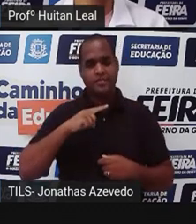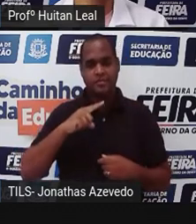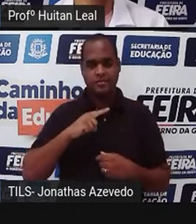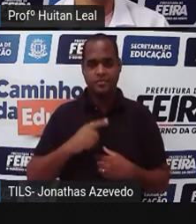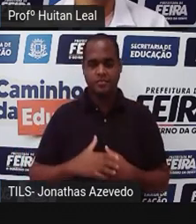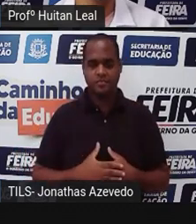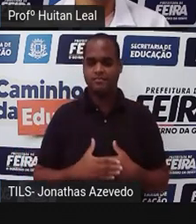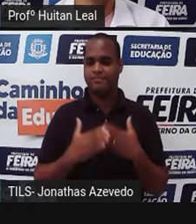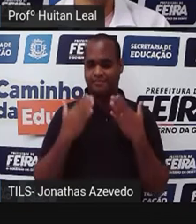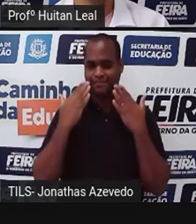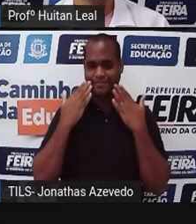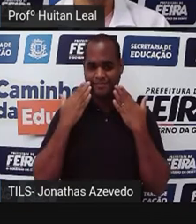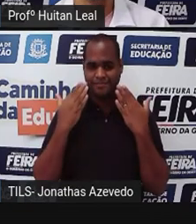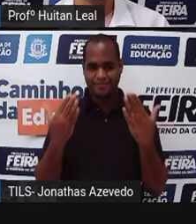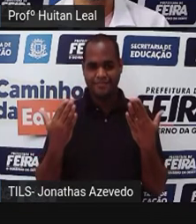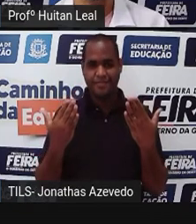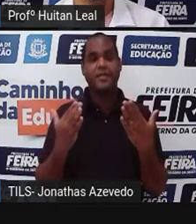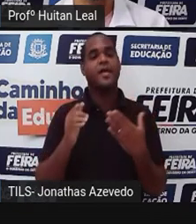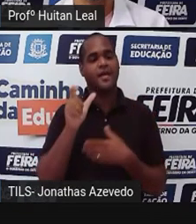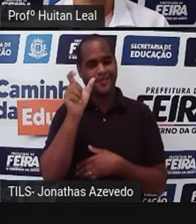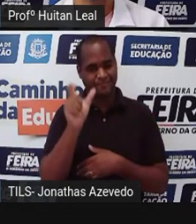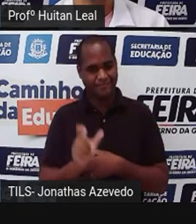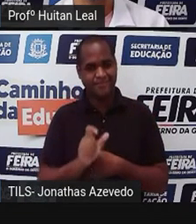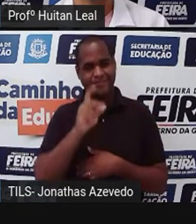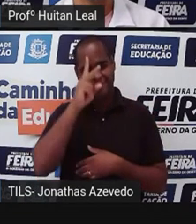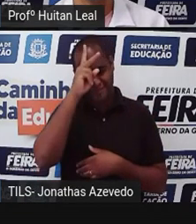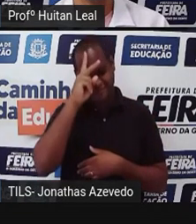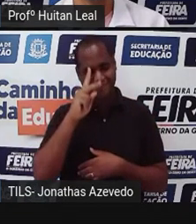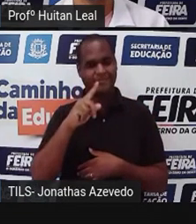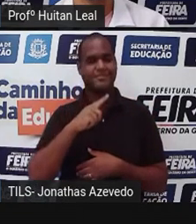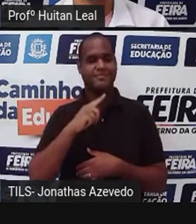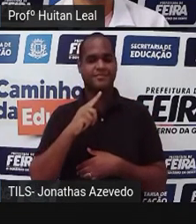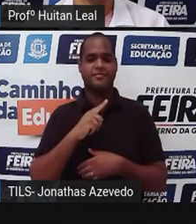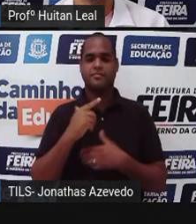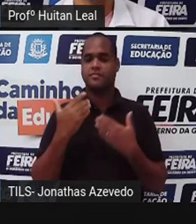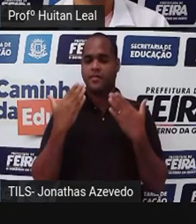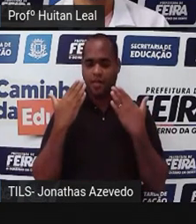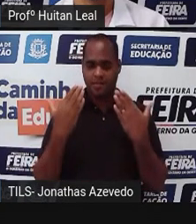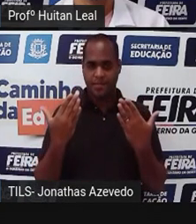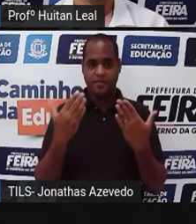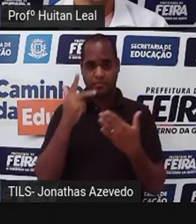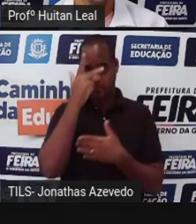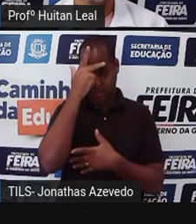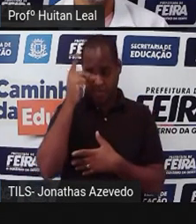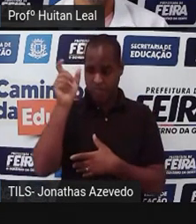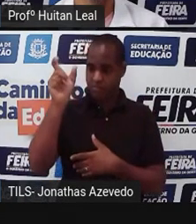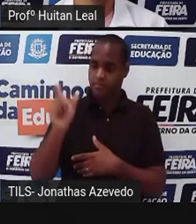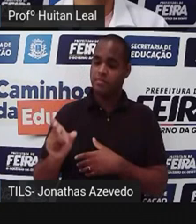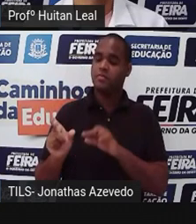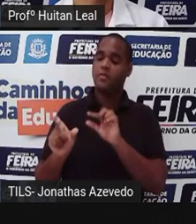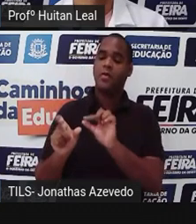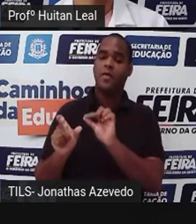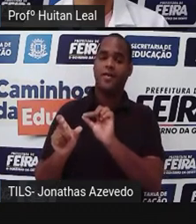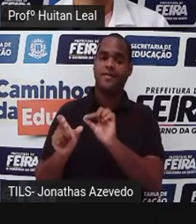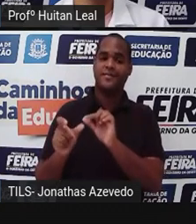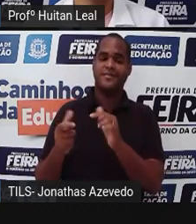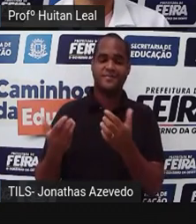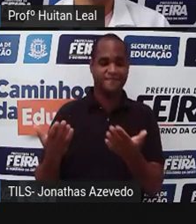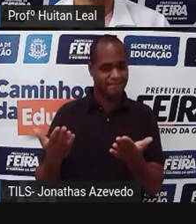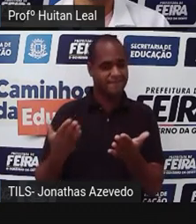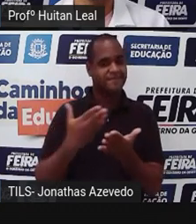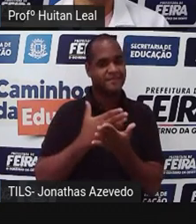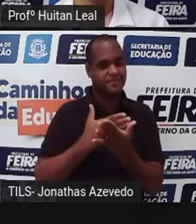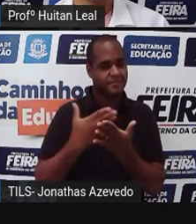apresentação da história. é? Você, quando se apresenta a alguém, você faz um perfil seu. Então, a